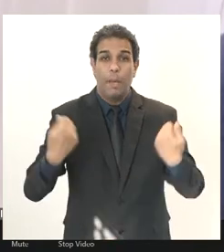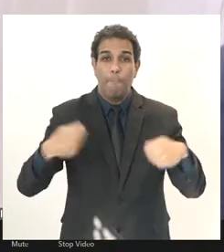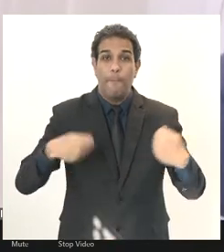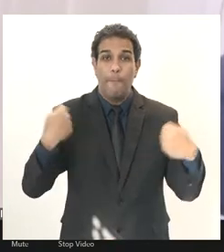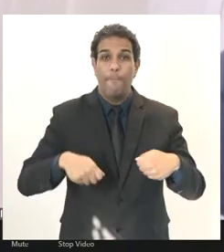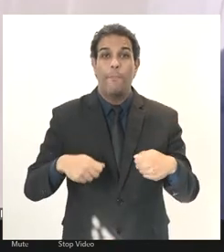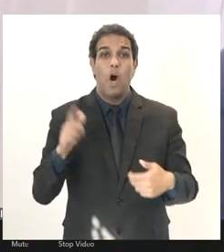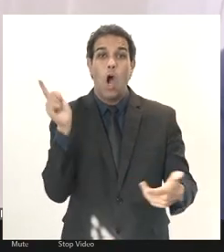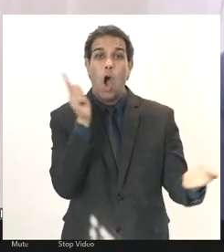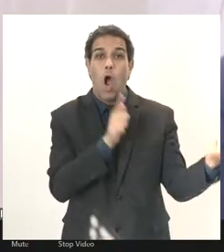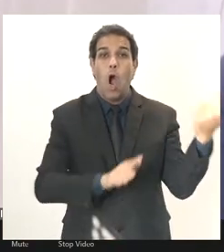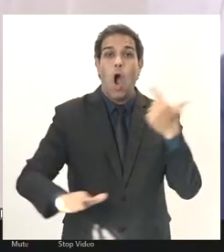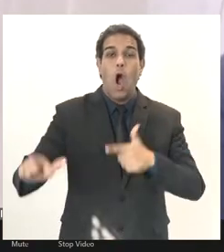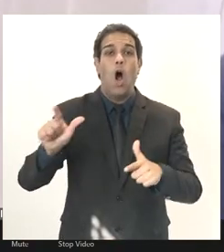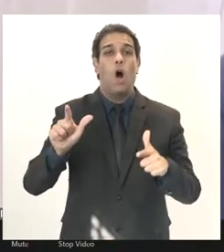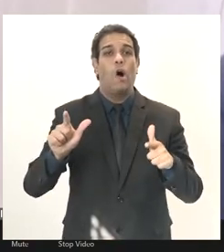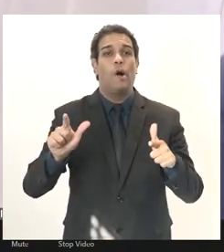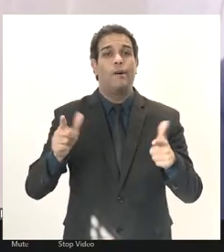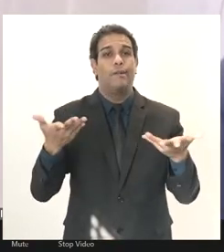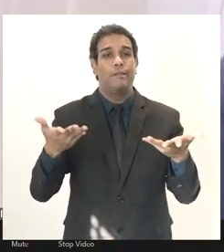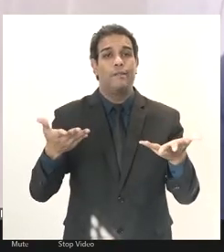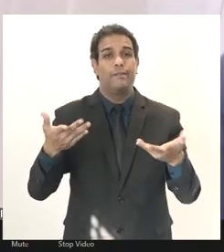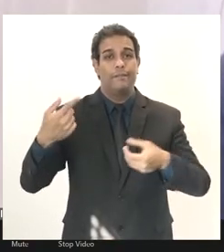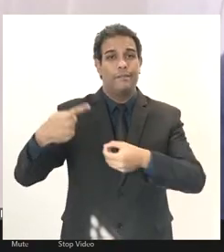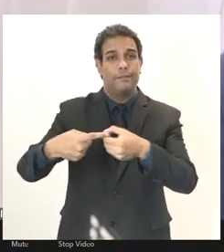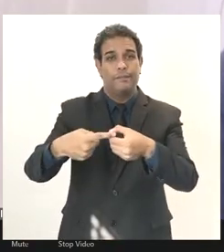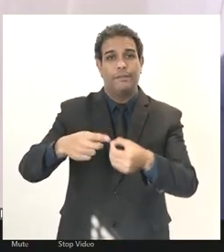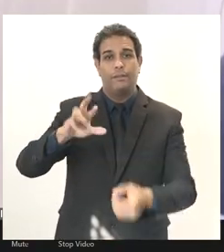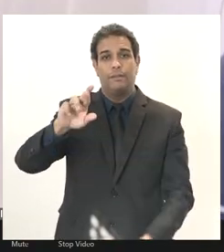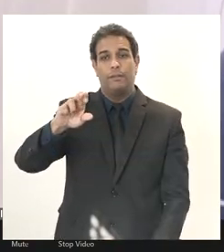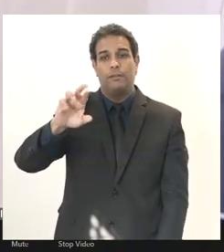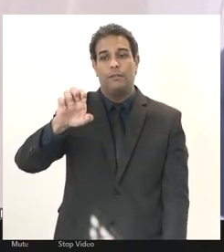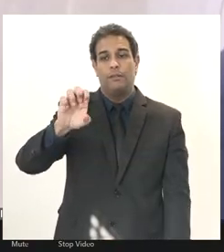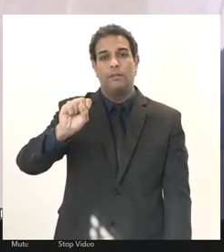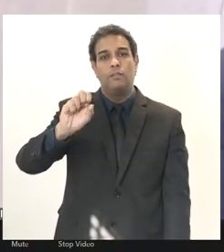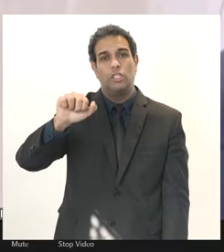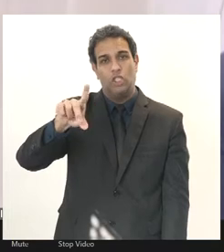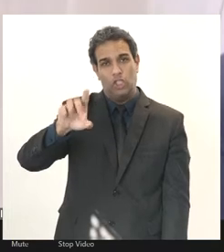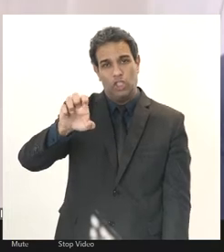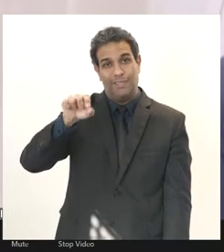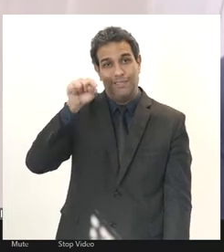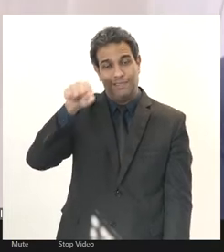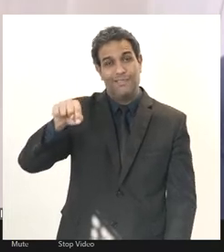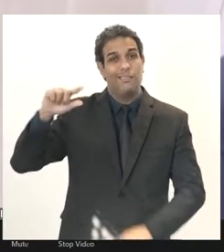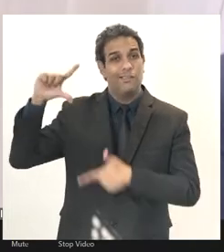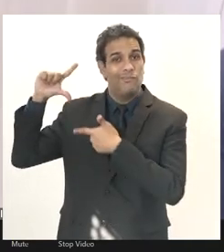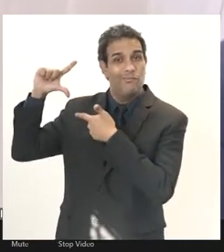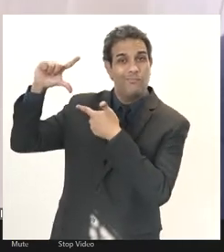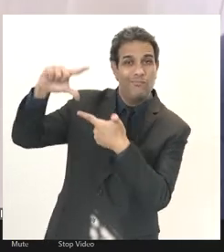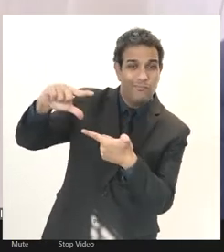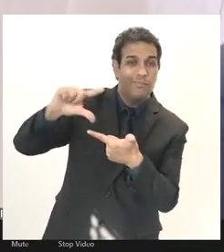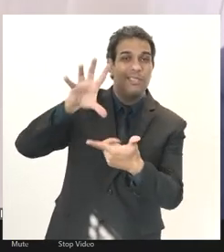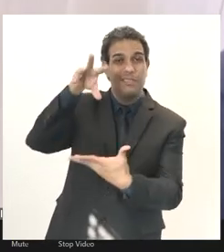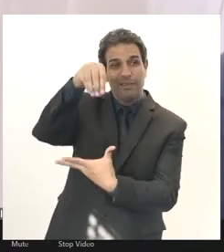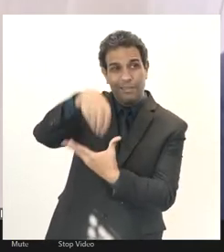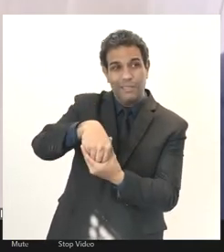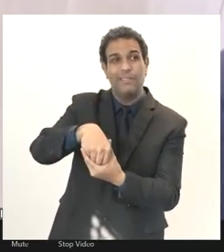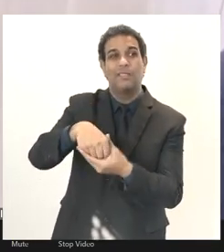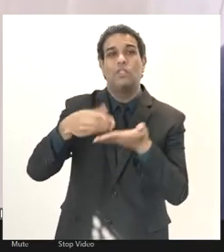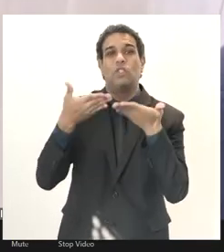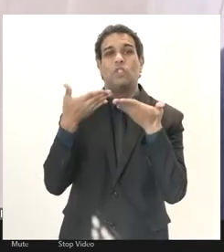corpo resende é uma cidade bem conservadora ela tem aqui dentro da